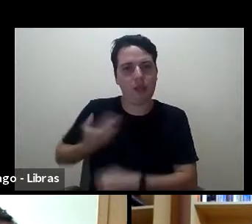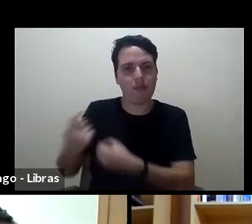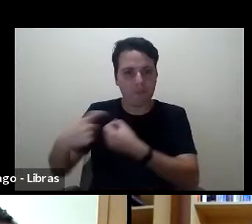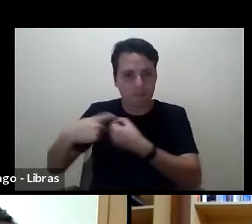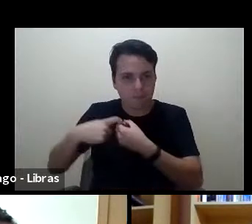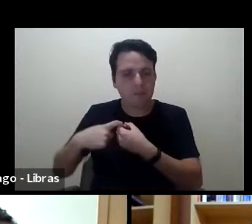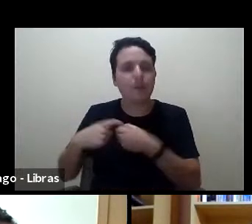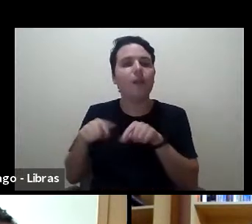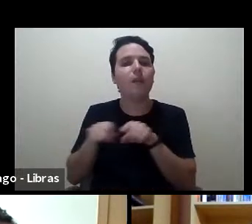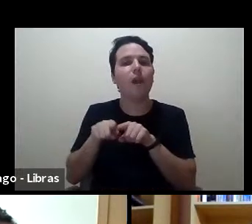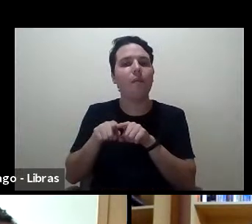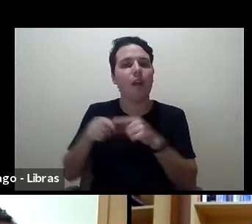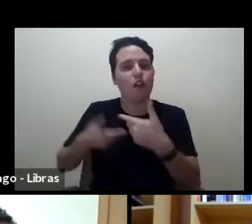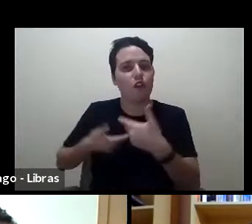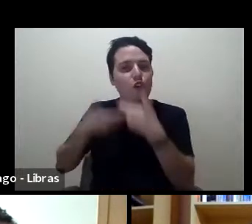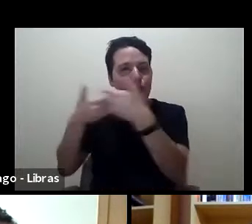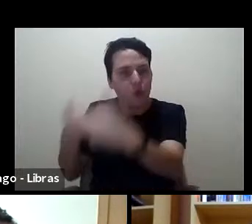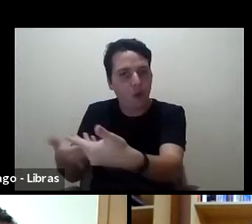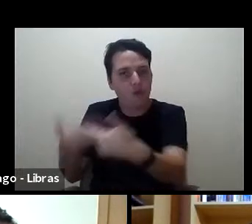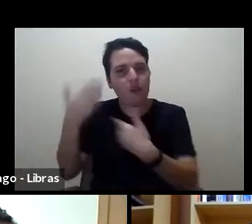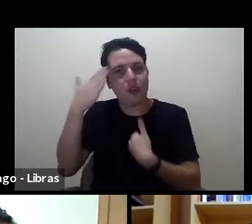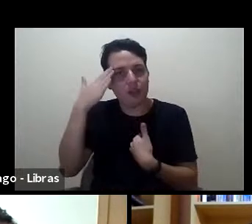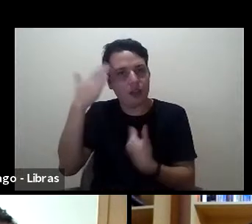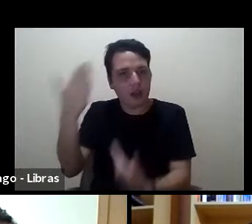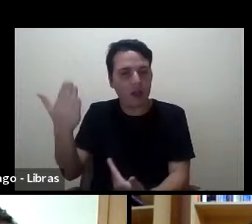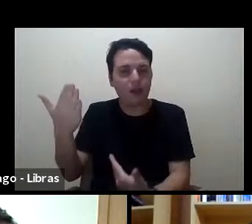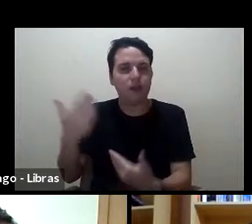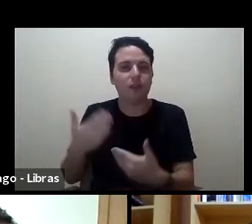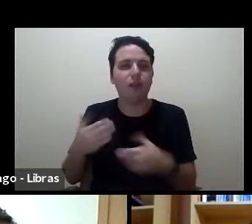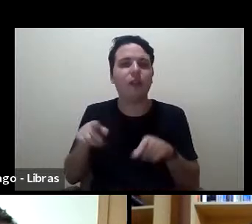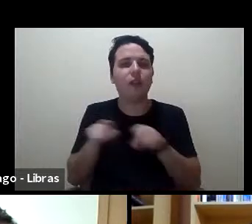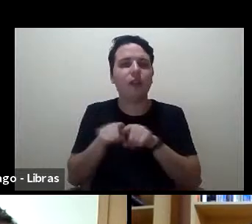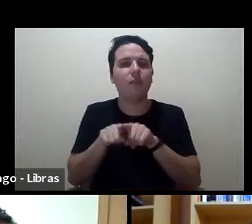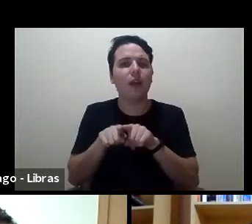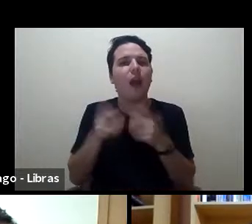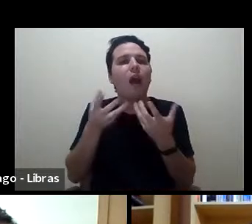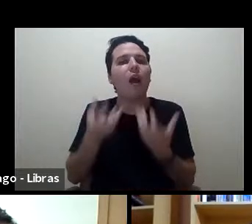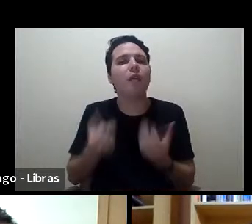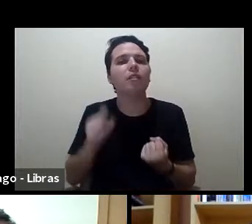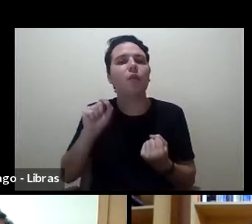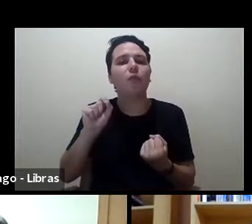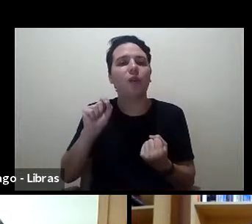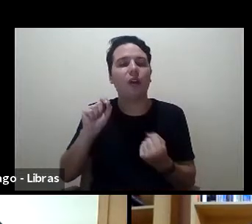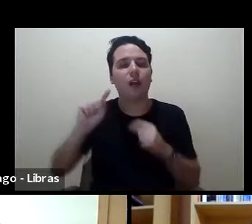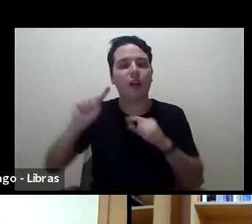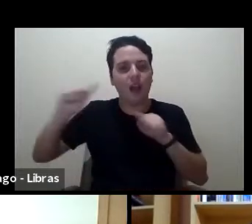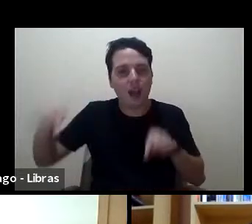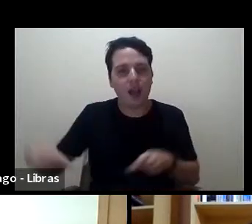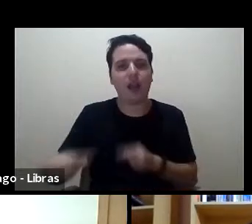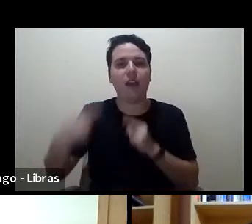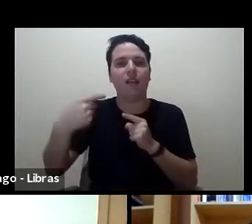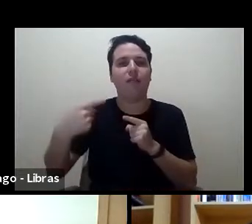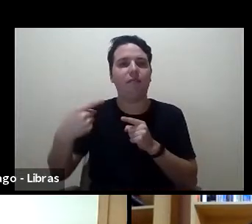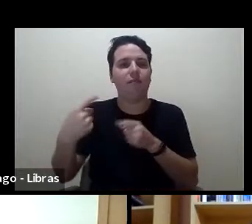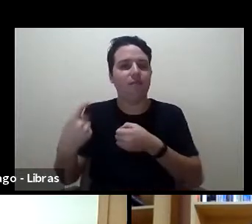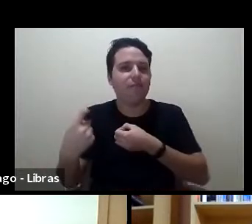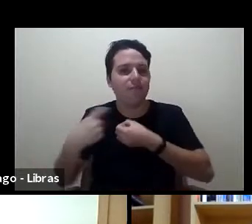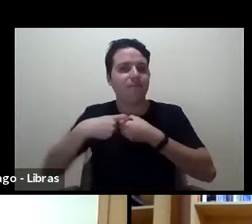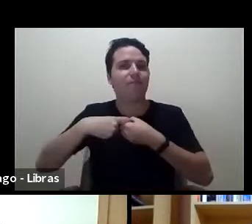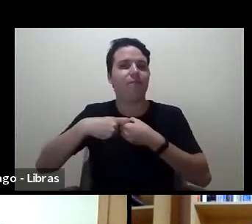e por aceitar o desafio de fazer uma parceria